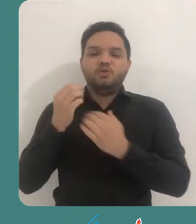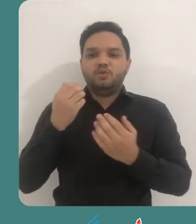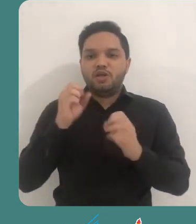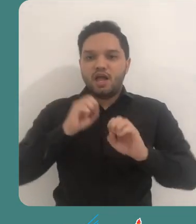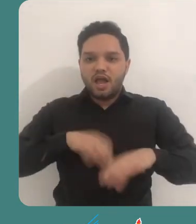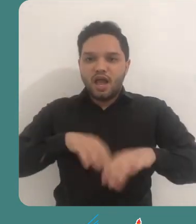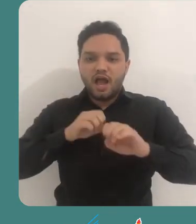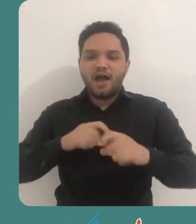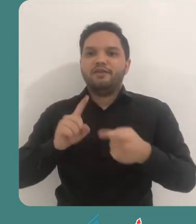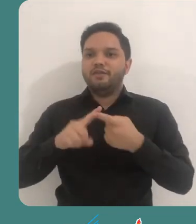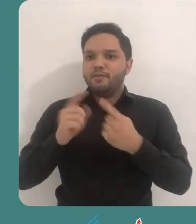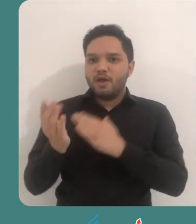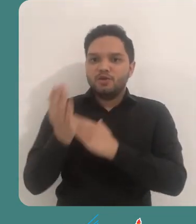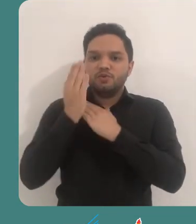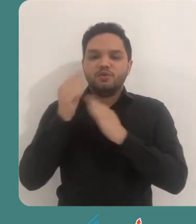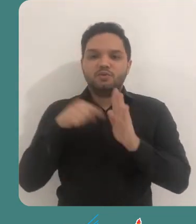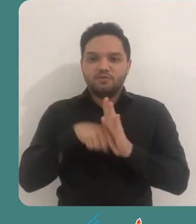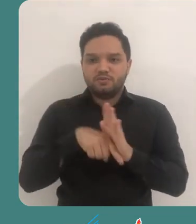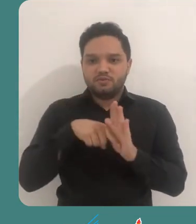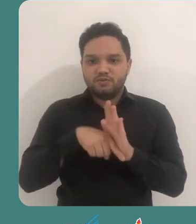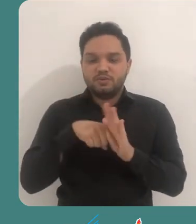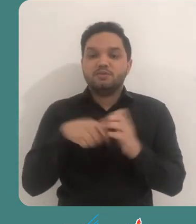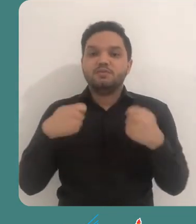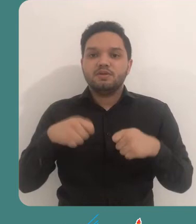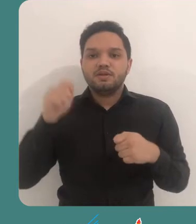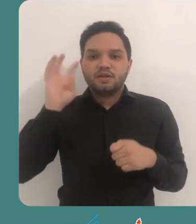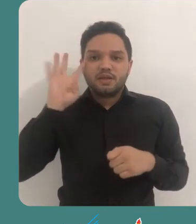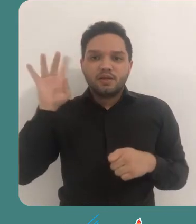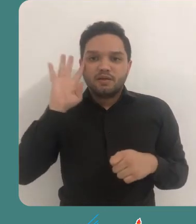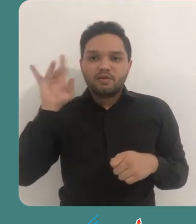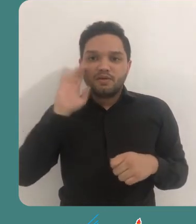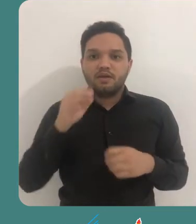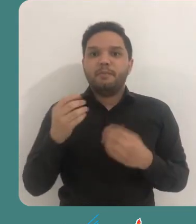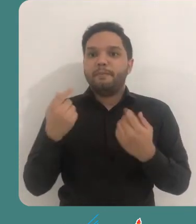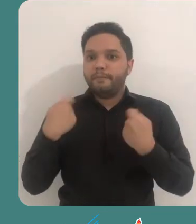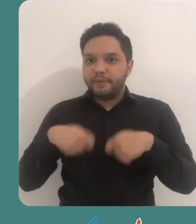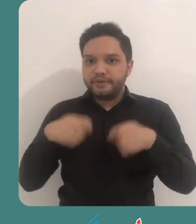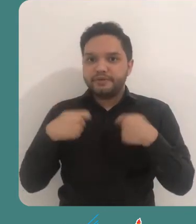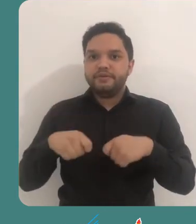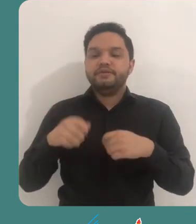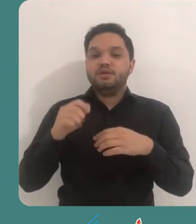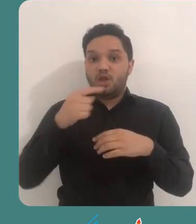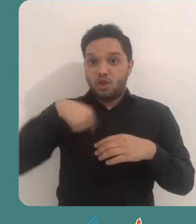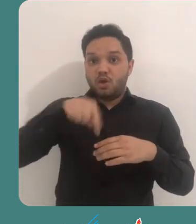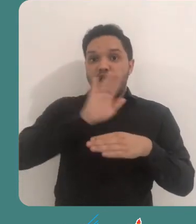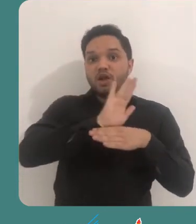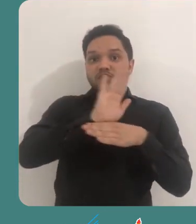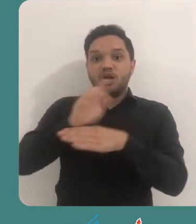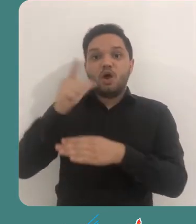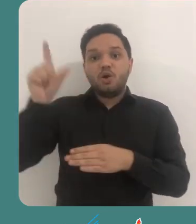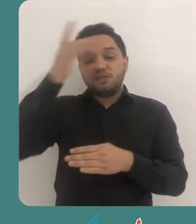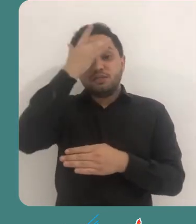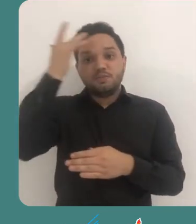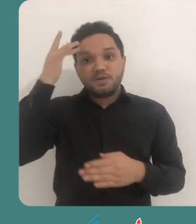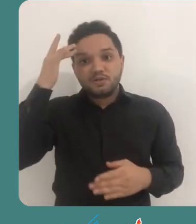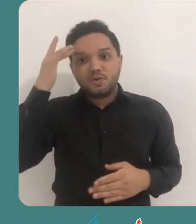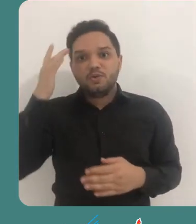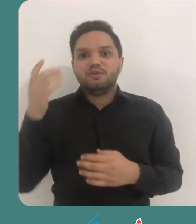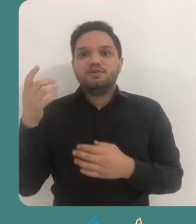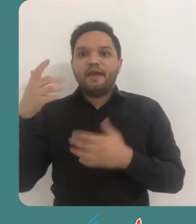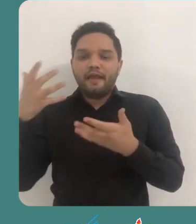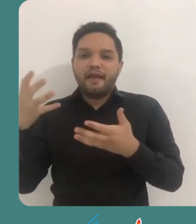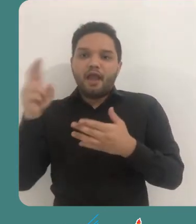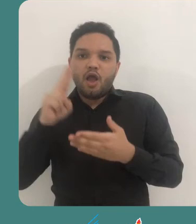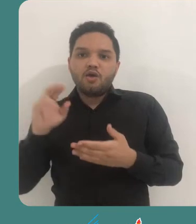ajudam nossas aulas e nossas pesquisas. Precisamos pensar em dar a mesma oportunidade de acesso a quem precisa